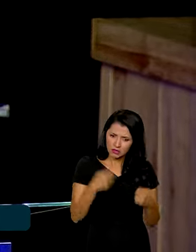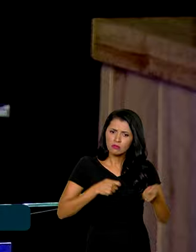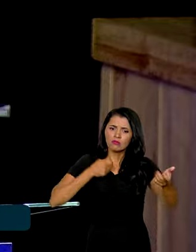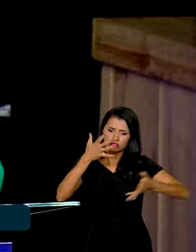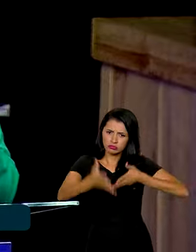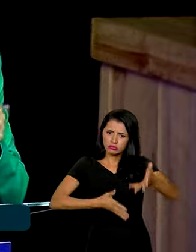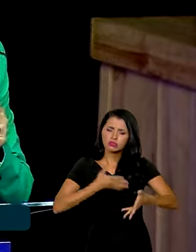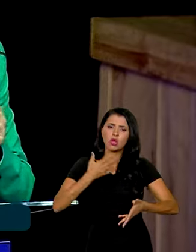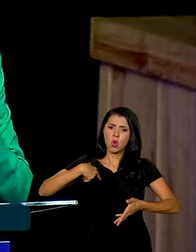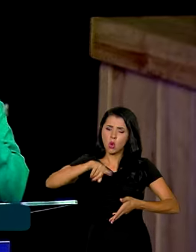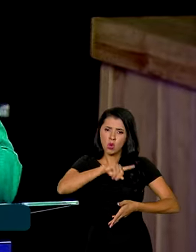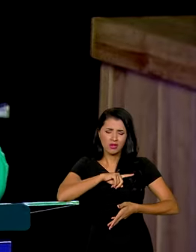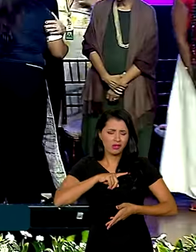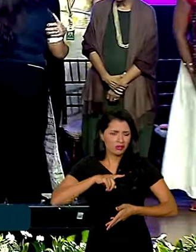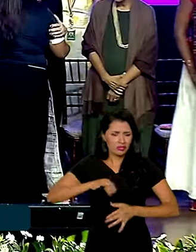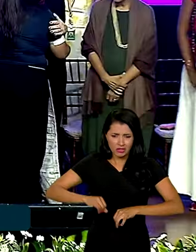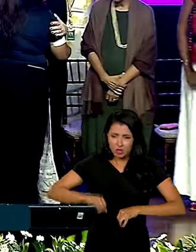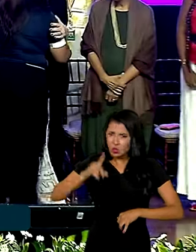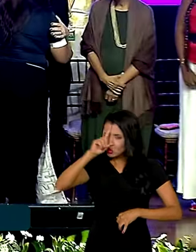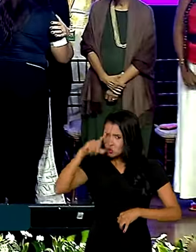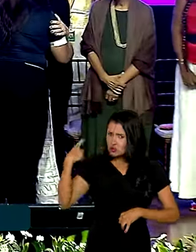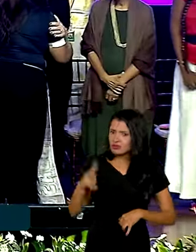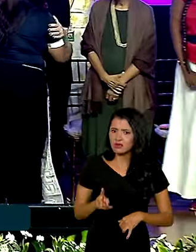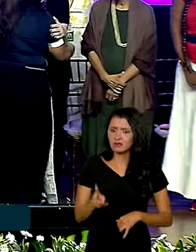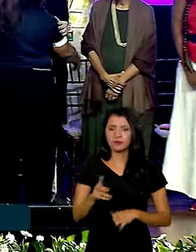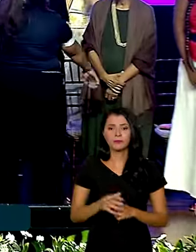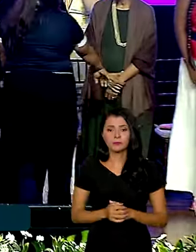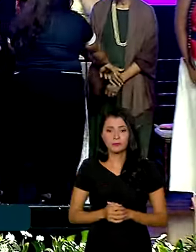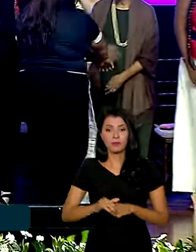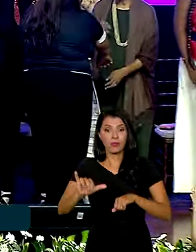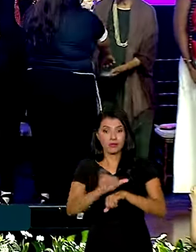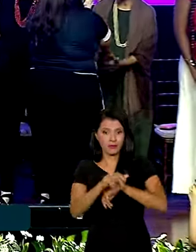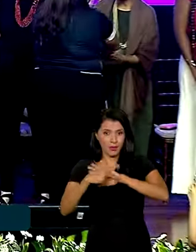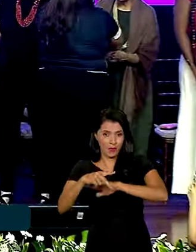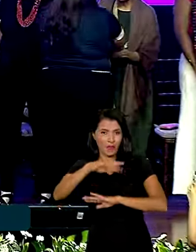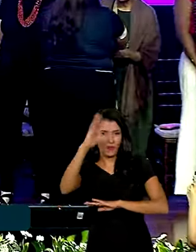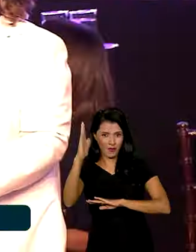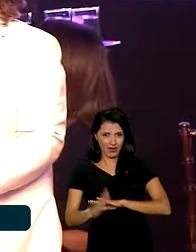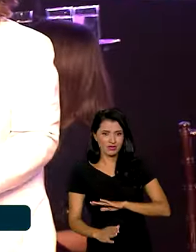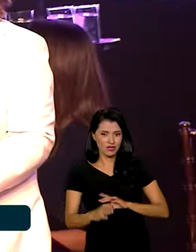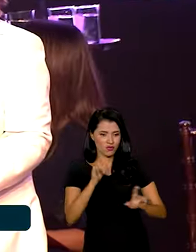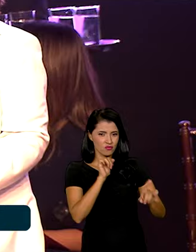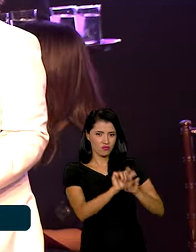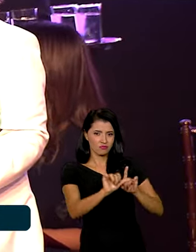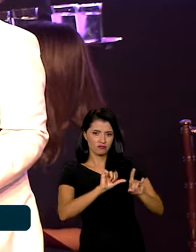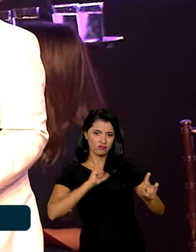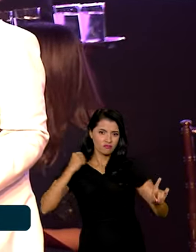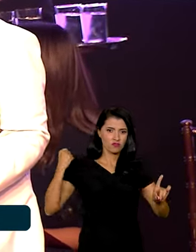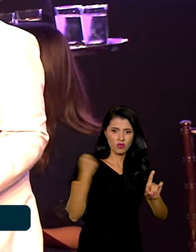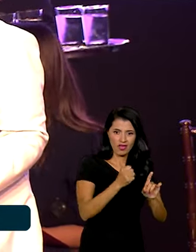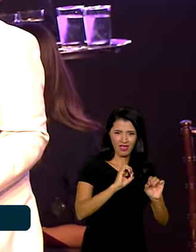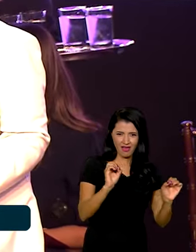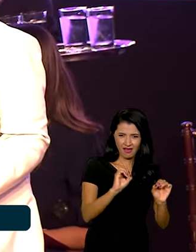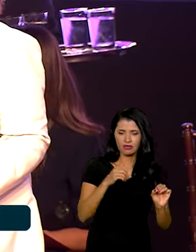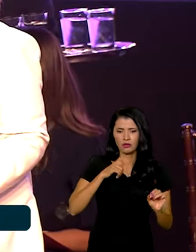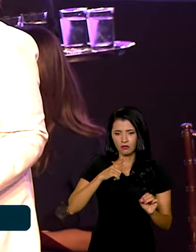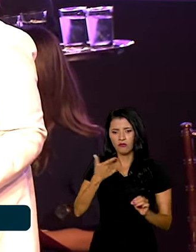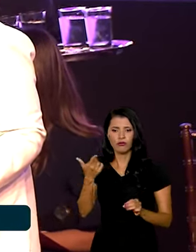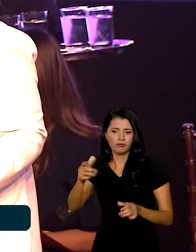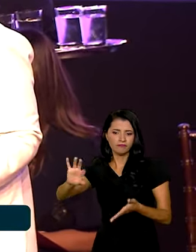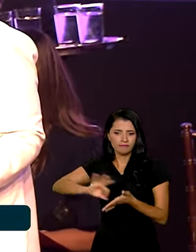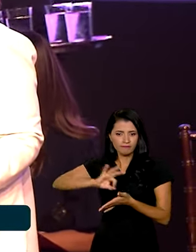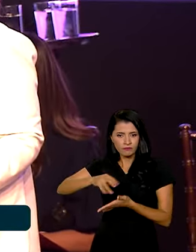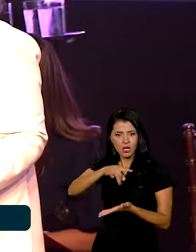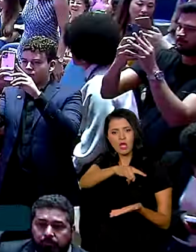aquilo que nos fere todos os dias. Entre as medidas do Brasil sem misoginia, foram assinados acordos de cooperação